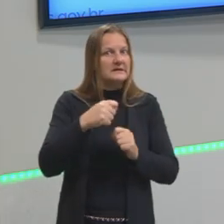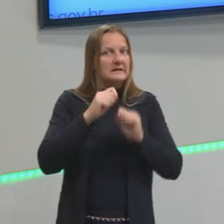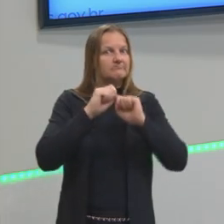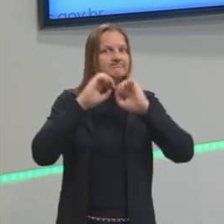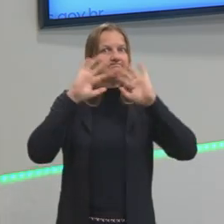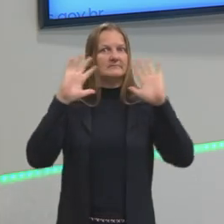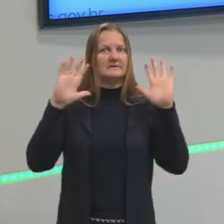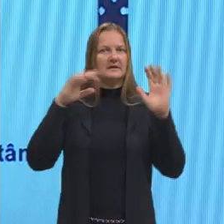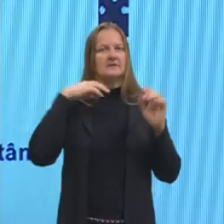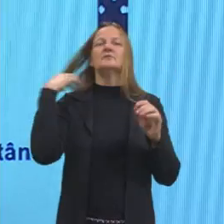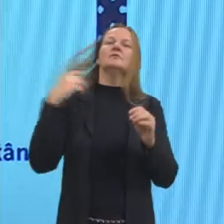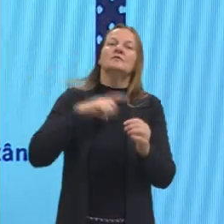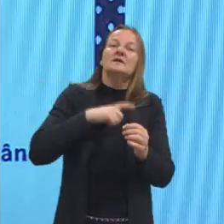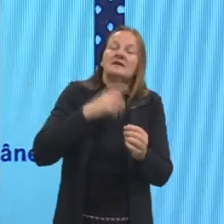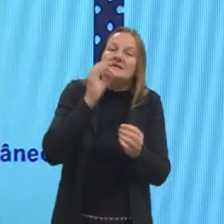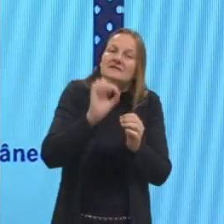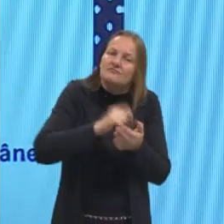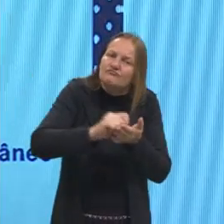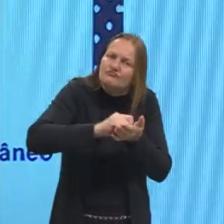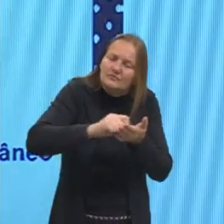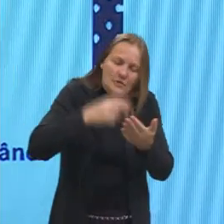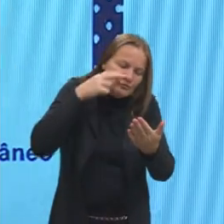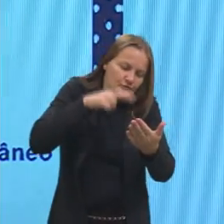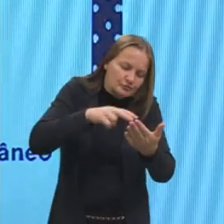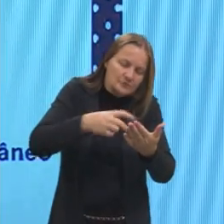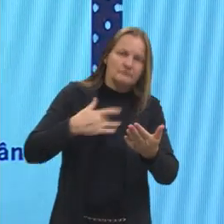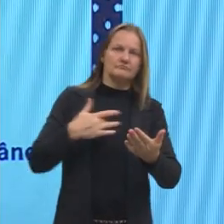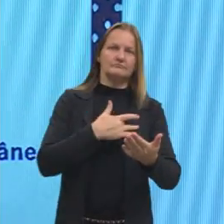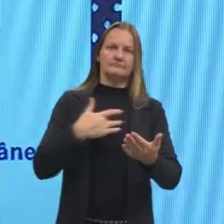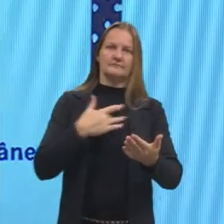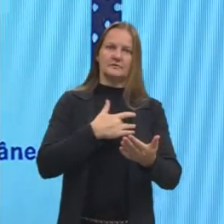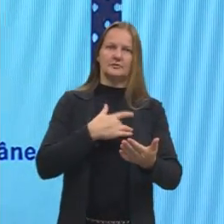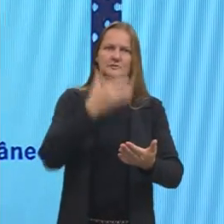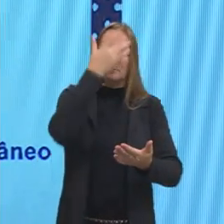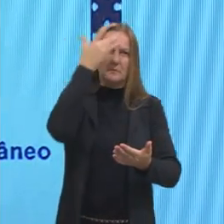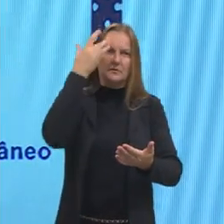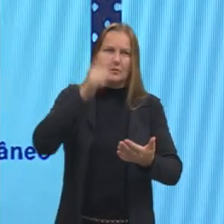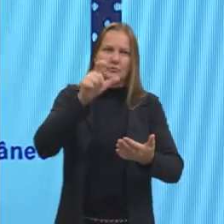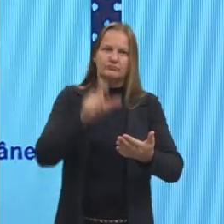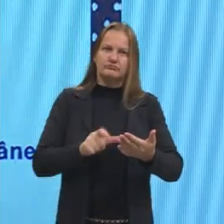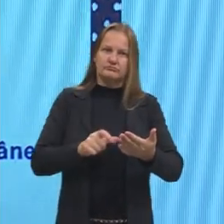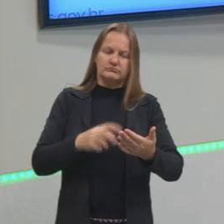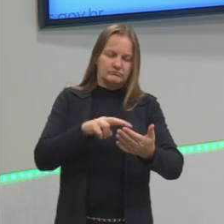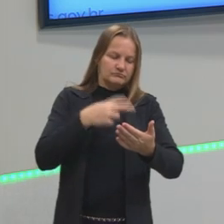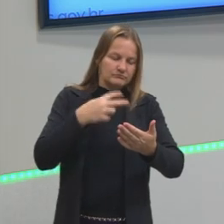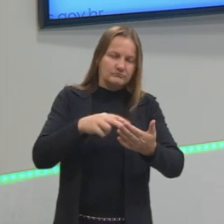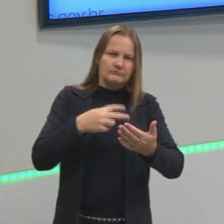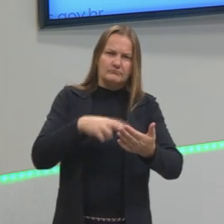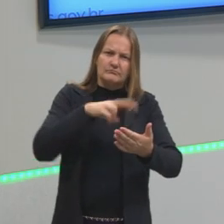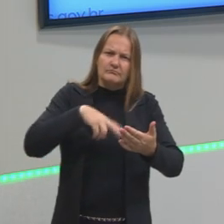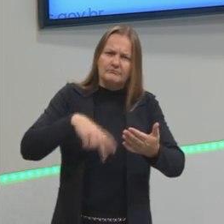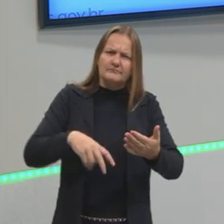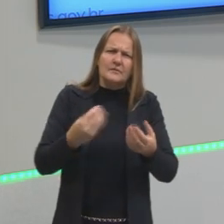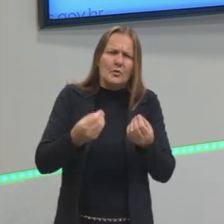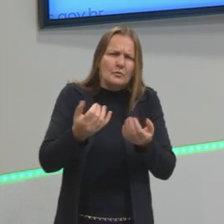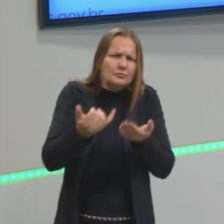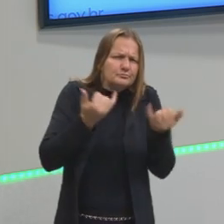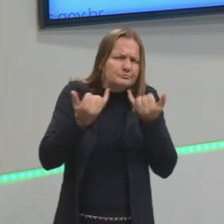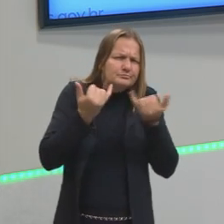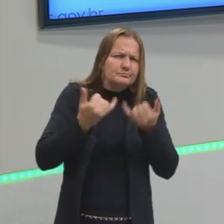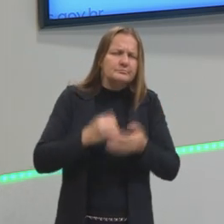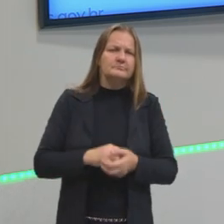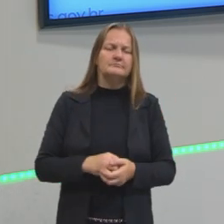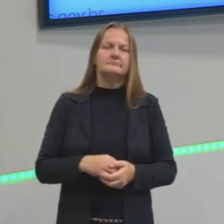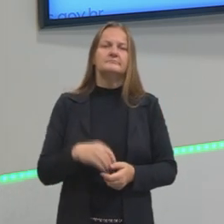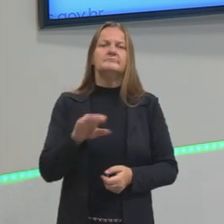porque o que está aqui vai influenciar na saúde da pessoa. Um manual de instrução, ou,